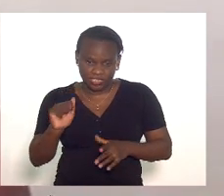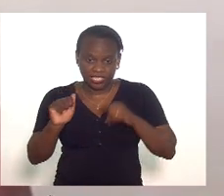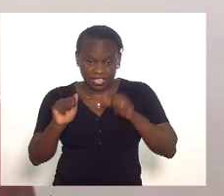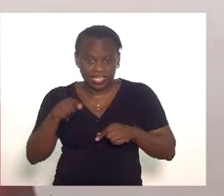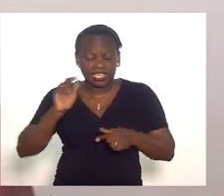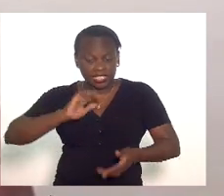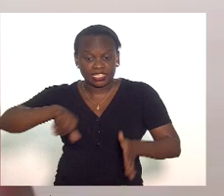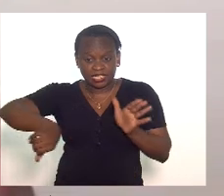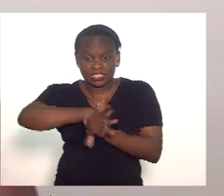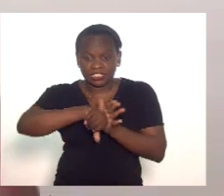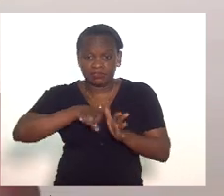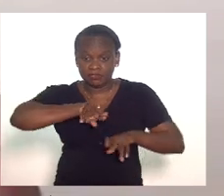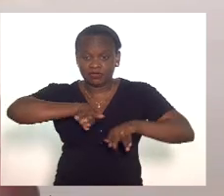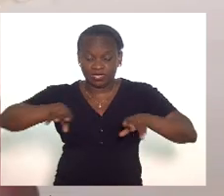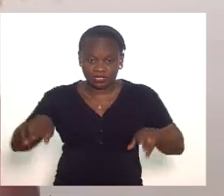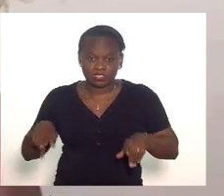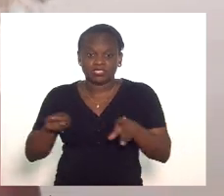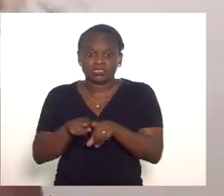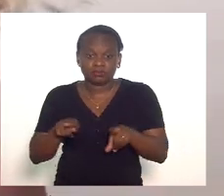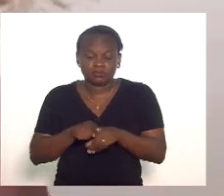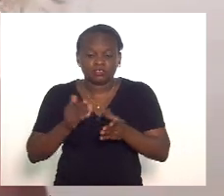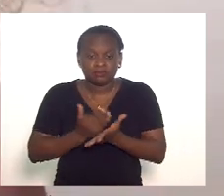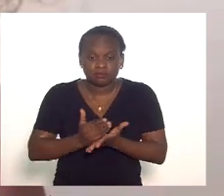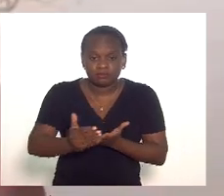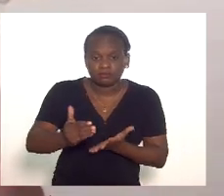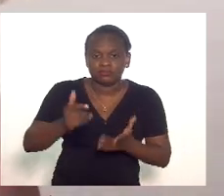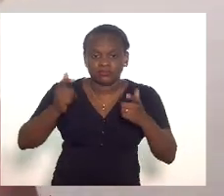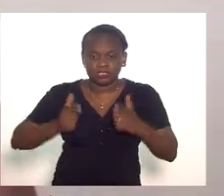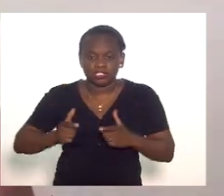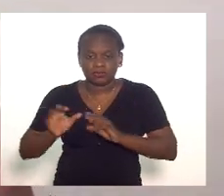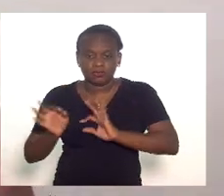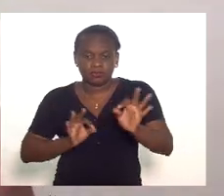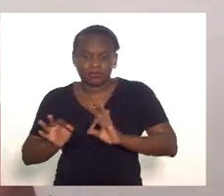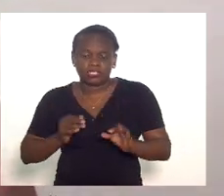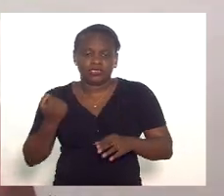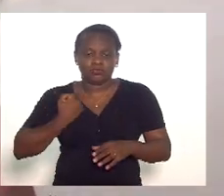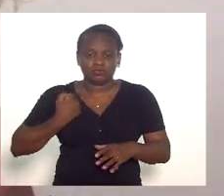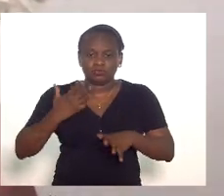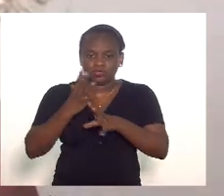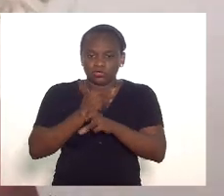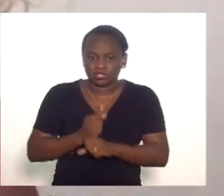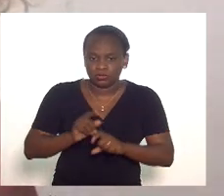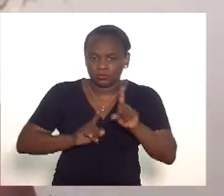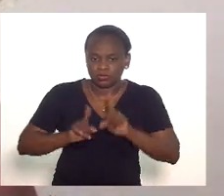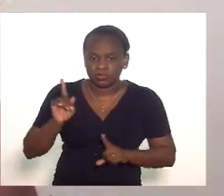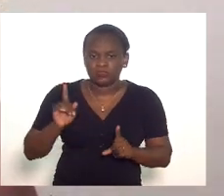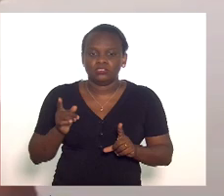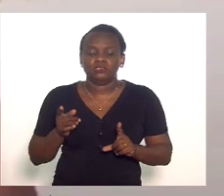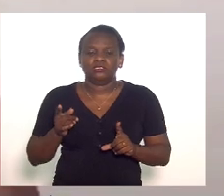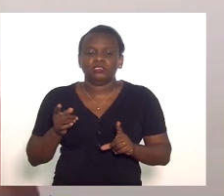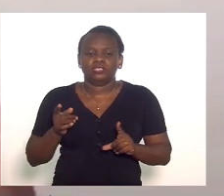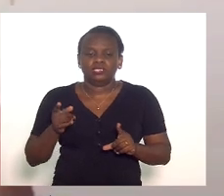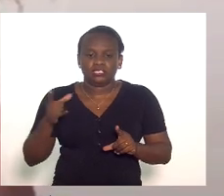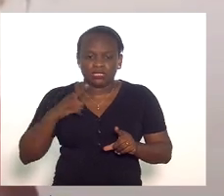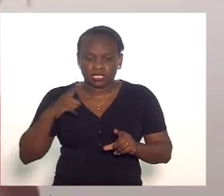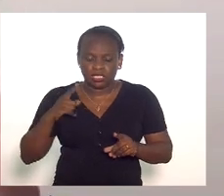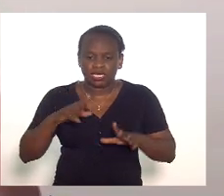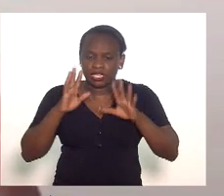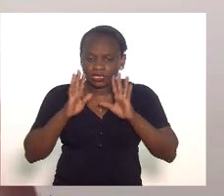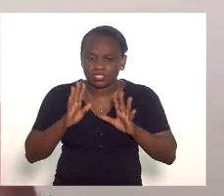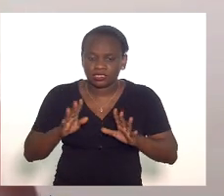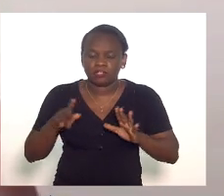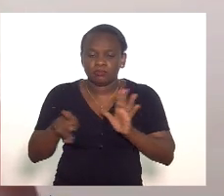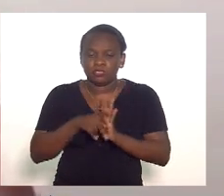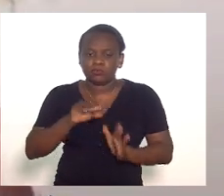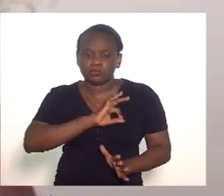diversos mas a partir desse lugar da produção de dados que a esfera do atendimento da